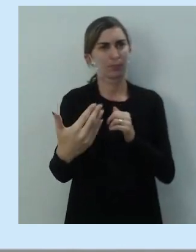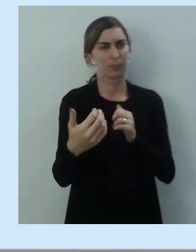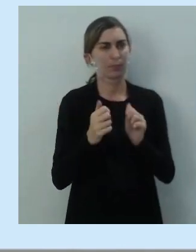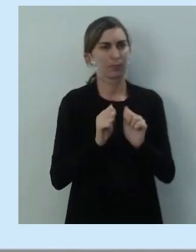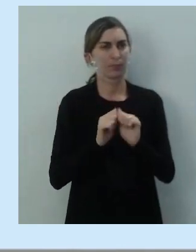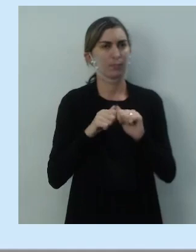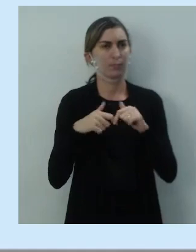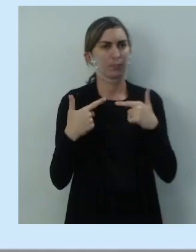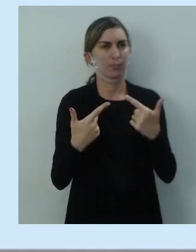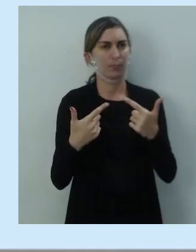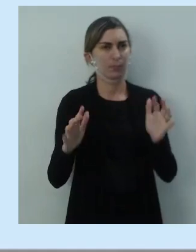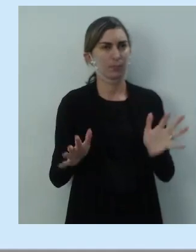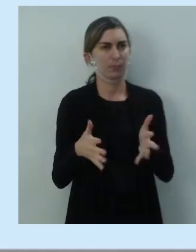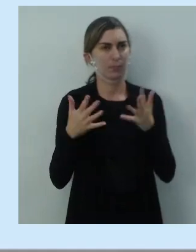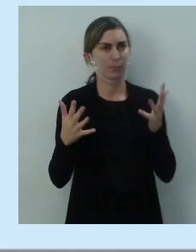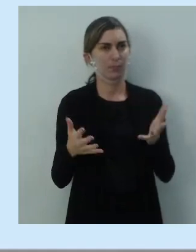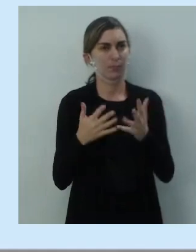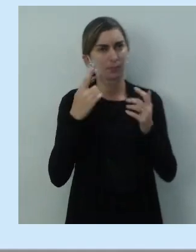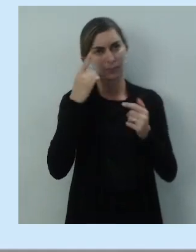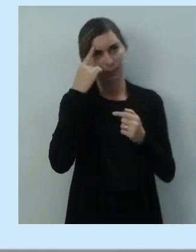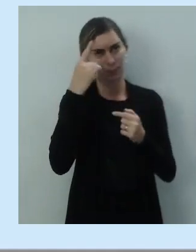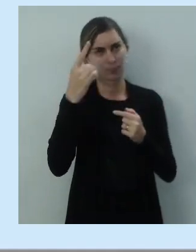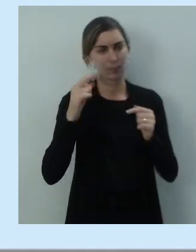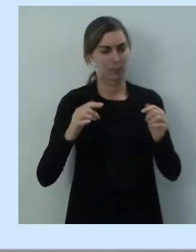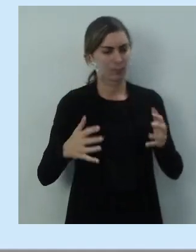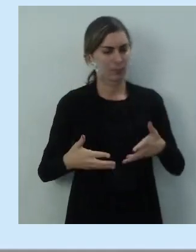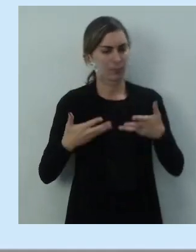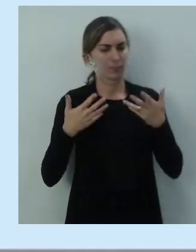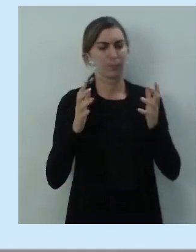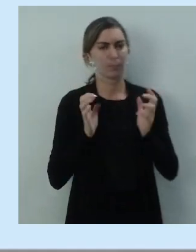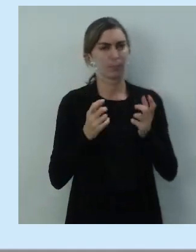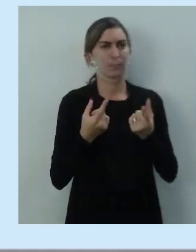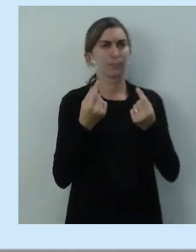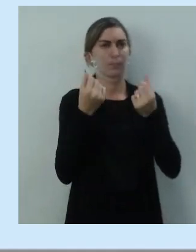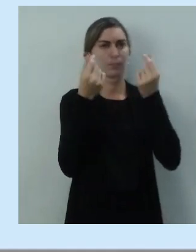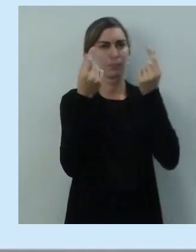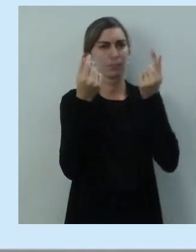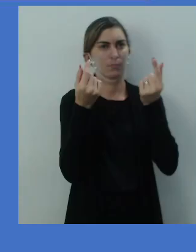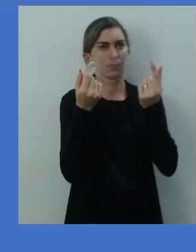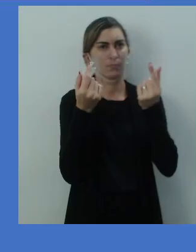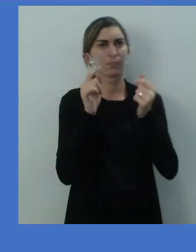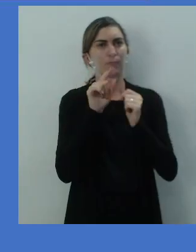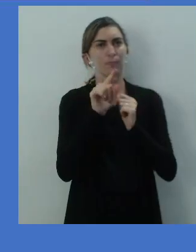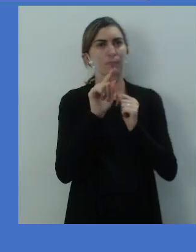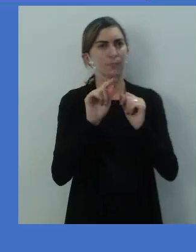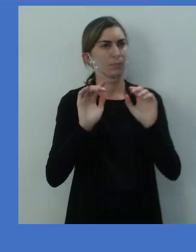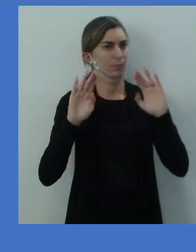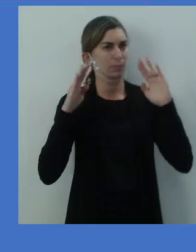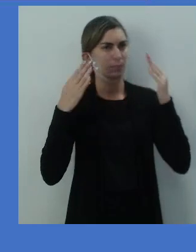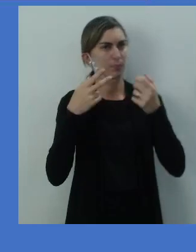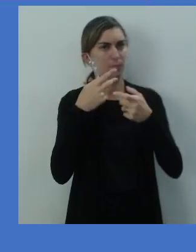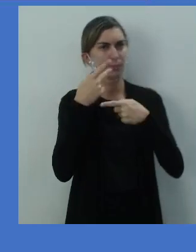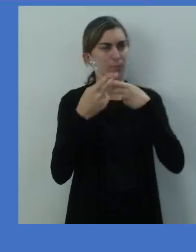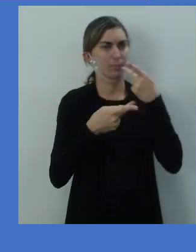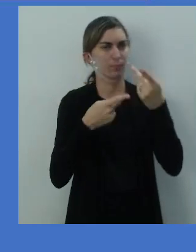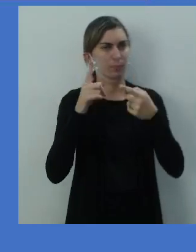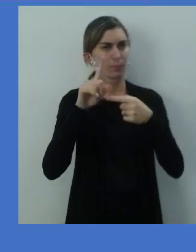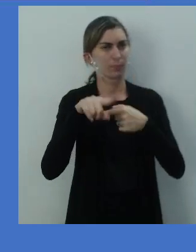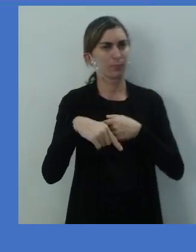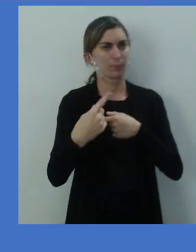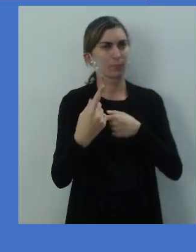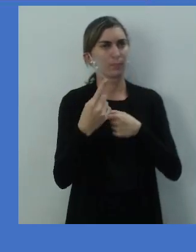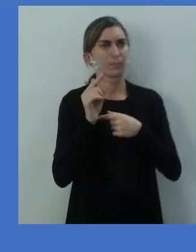ele promove essa ideia de prosperidade, de riqueza. Esse evento que eu vou te falar, ele é o St.